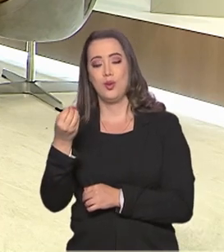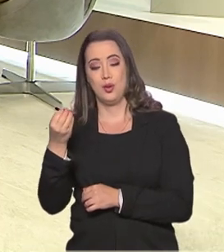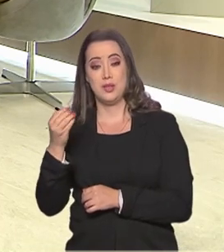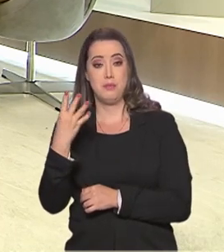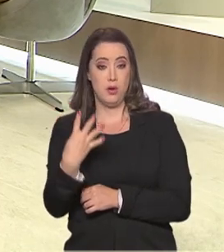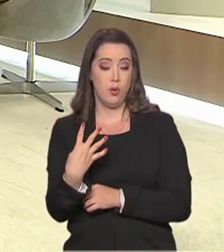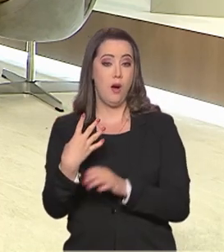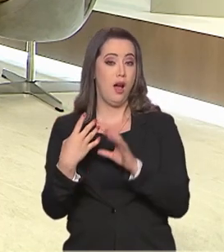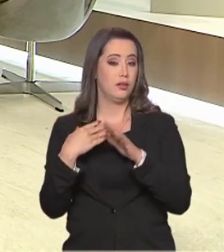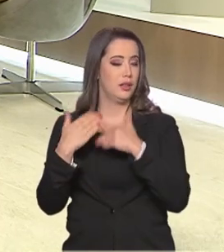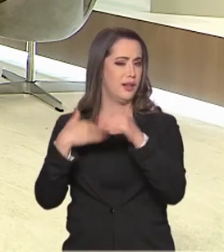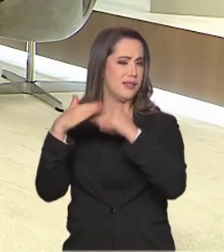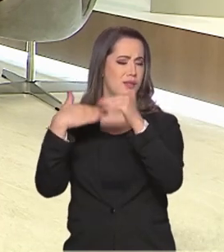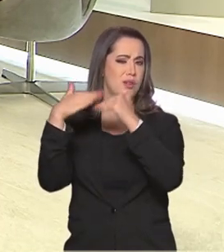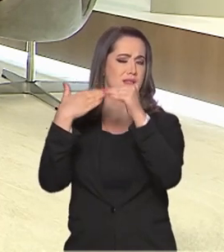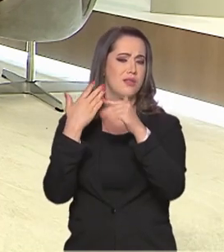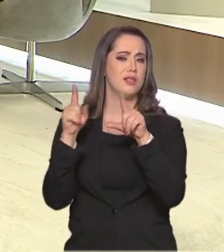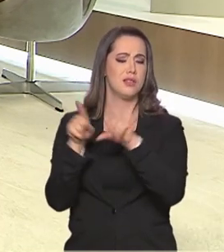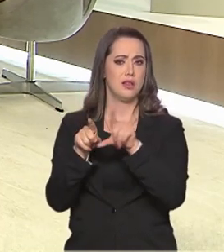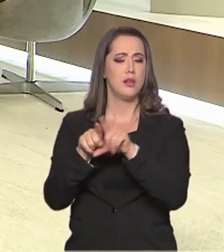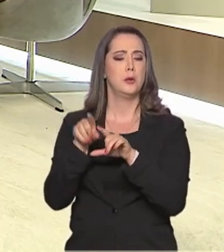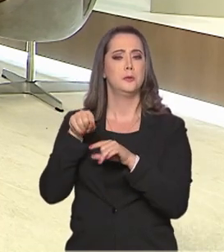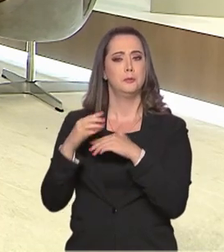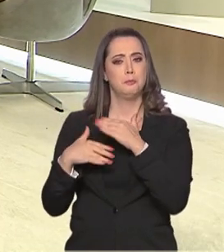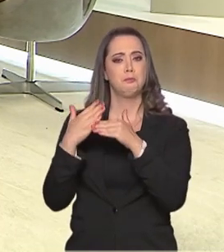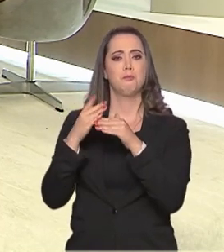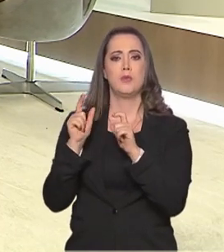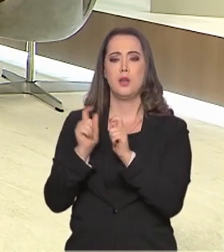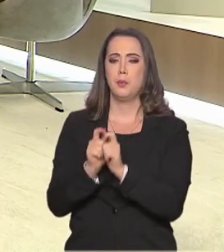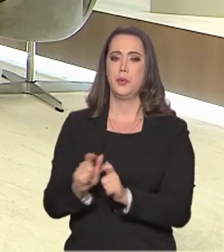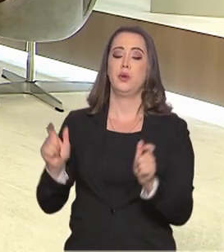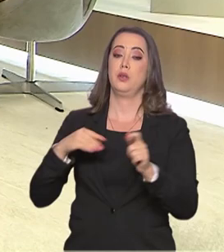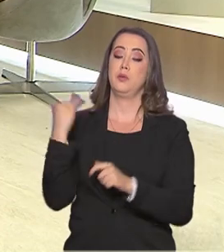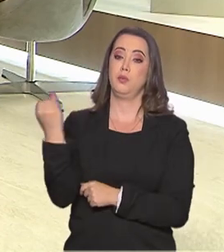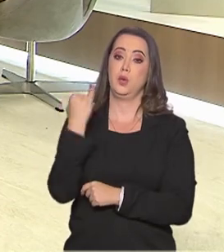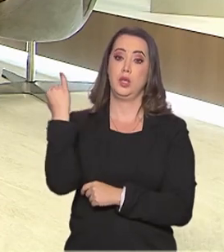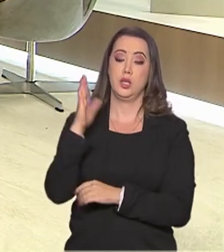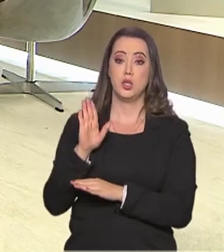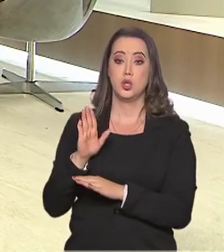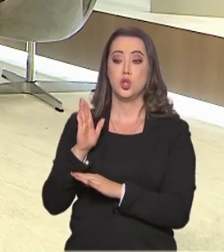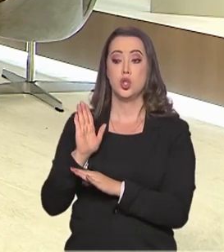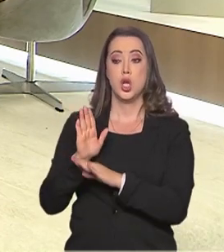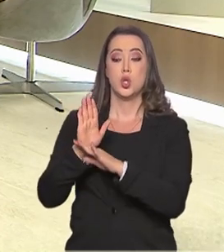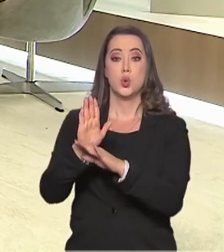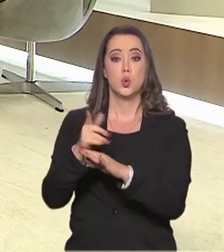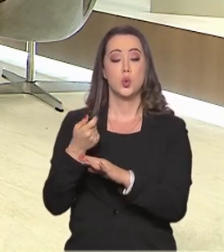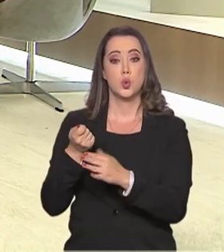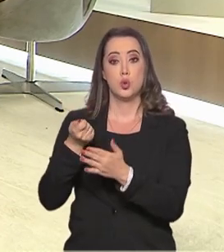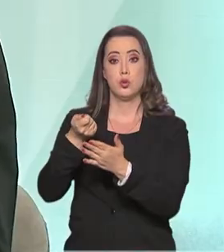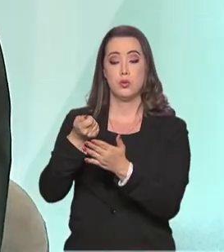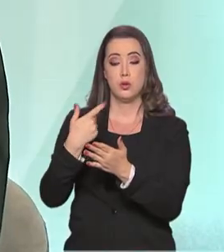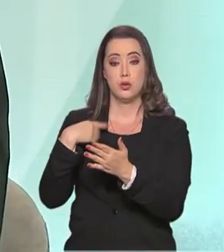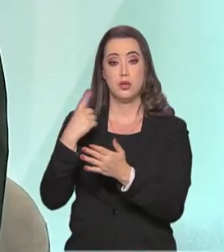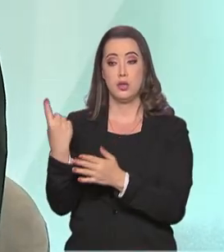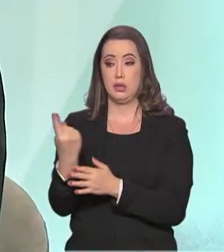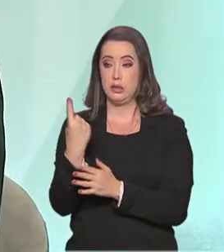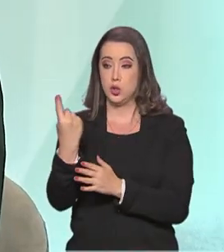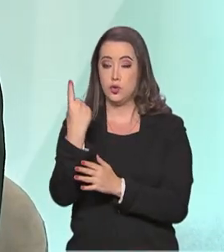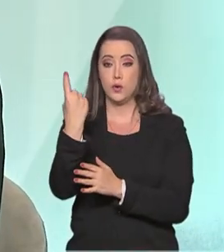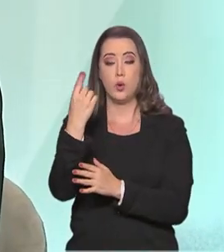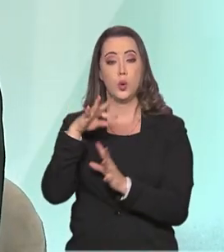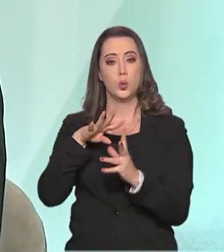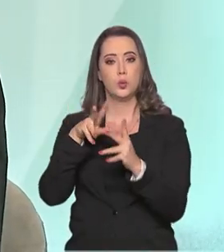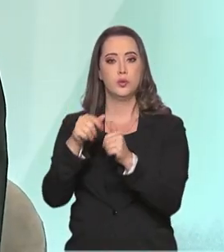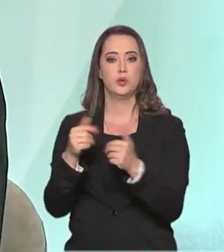projeto de lei e o Bolsa Atleta é o maior programa de patrocínio individual de atletas do mundo. Então,